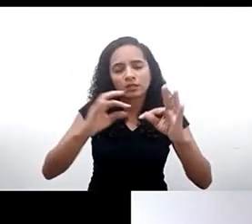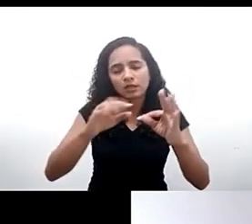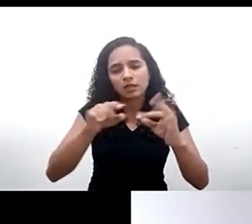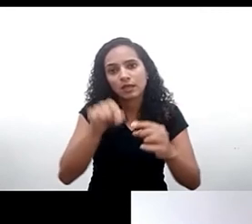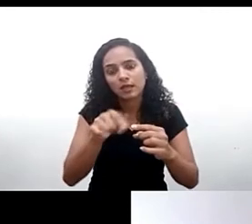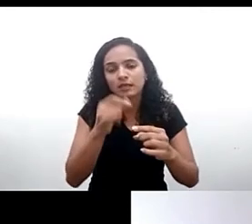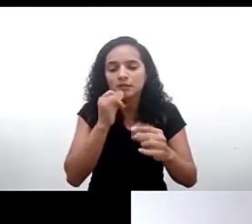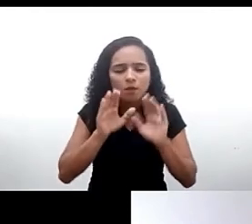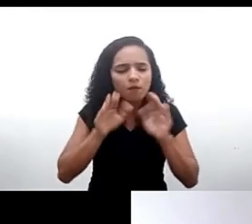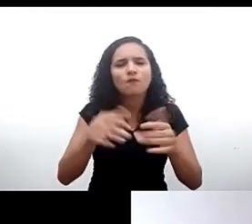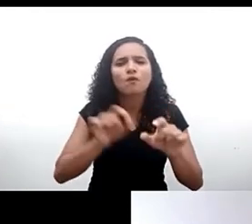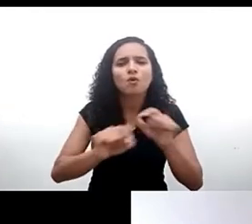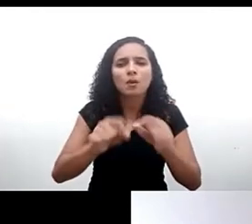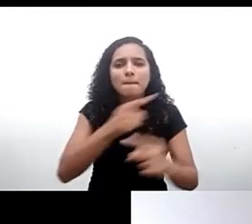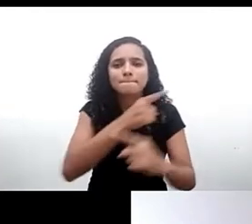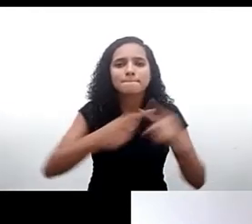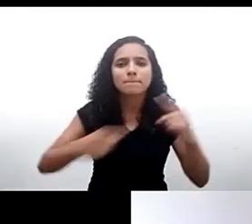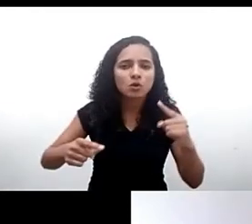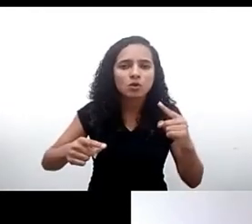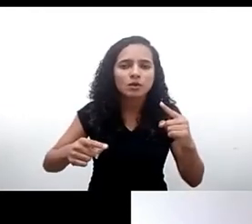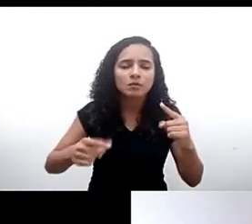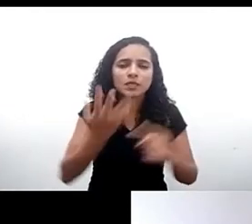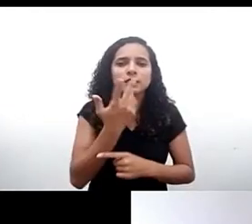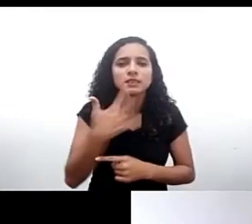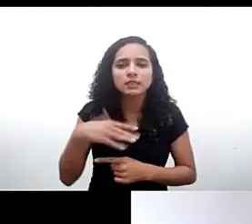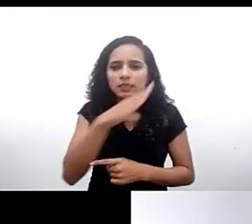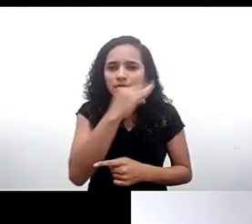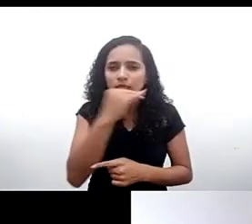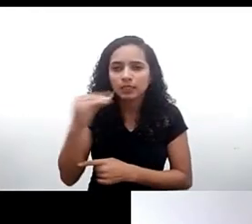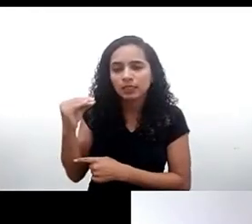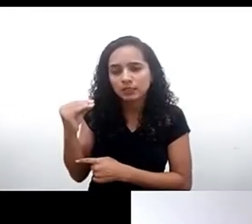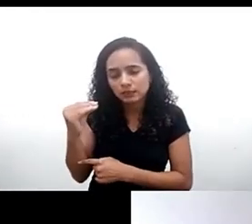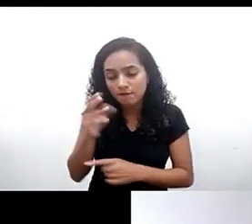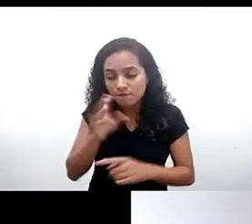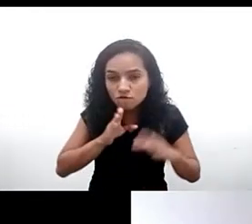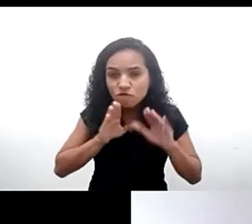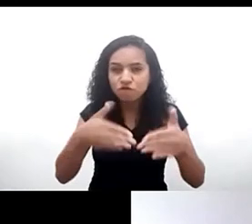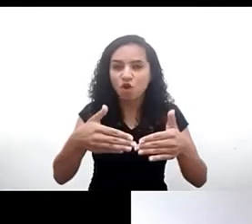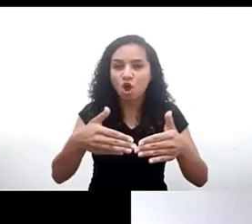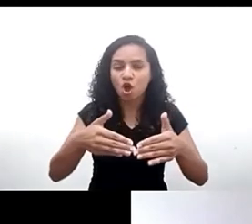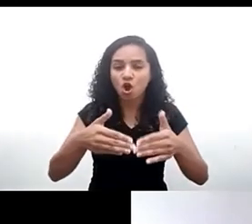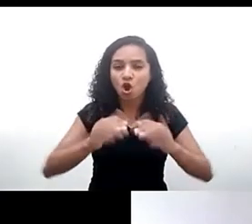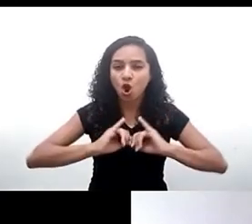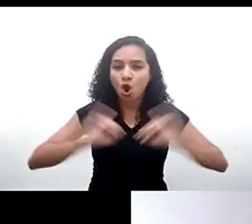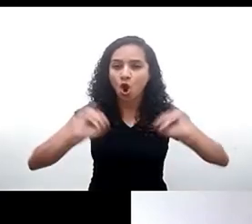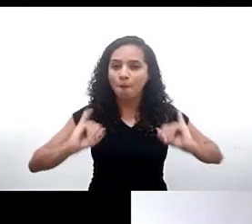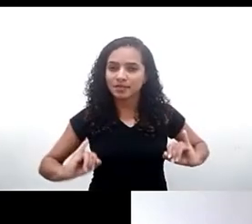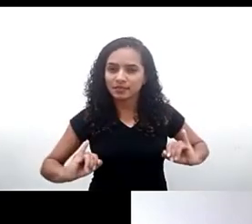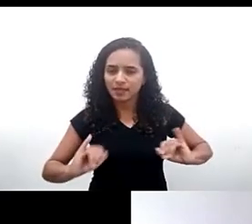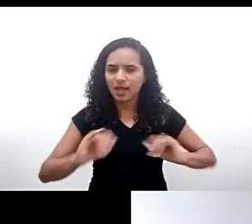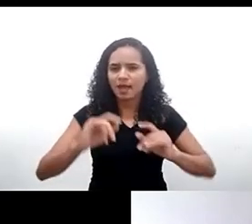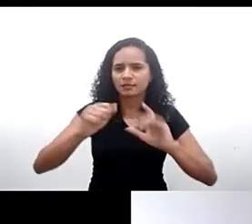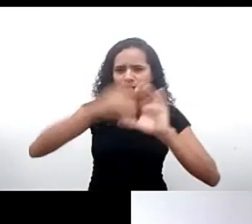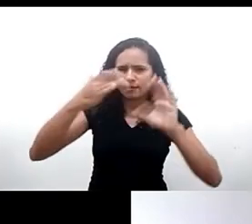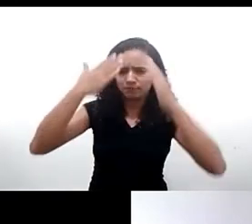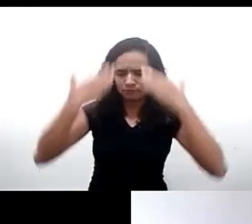refere à proibição de segmentação de crianças e adolescentes com fins comerciais com base nas suas características pessoais e